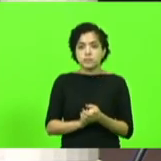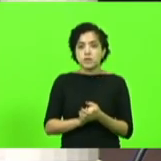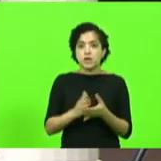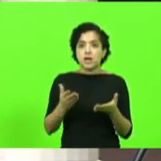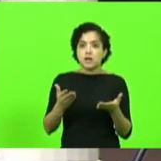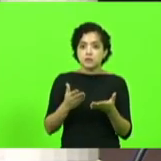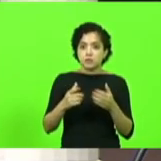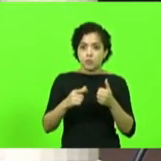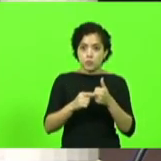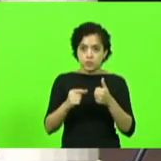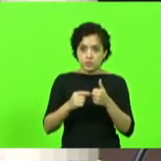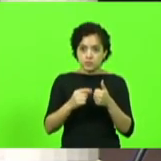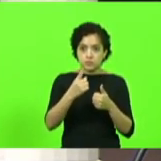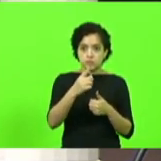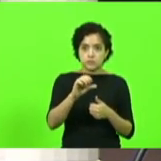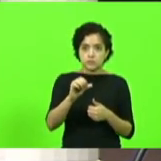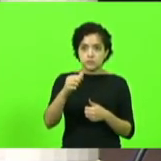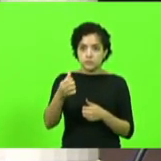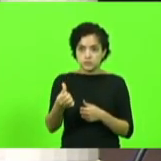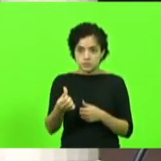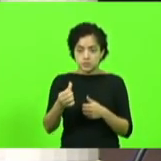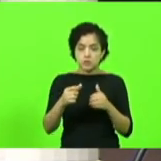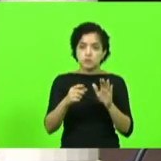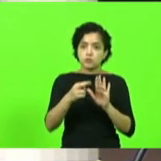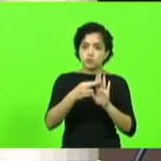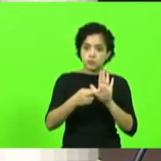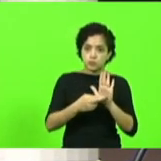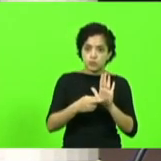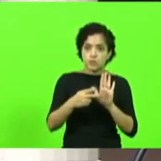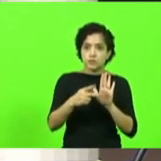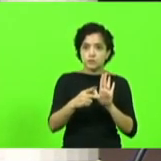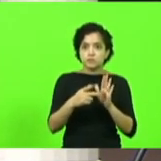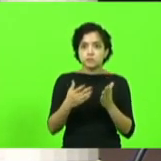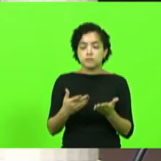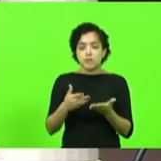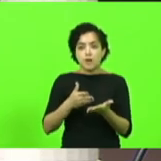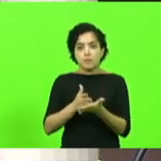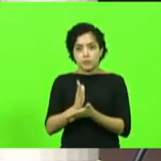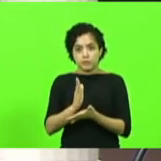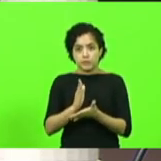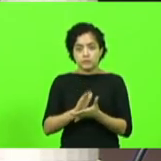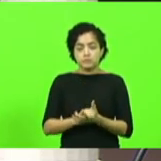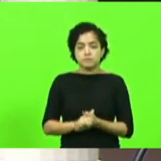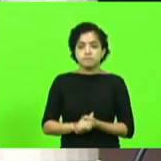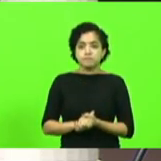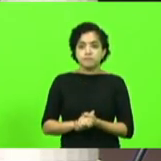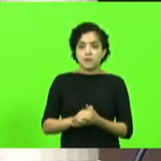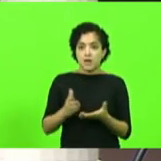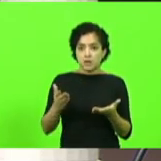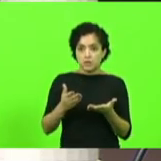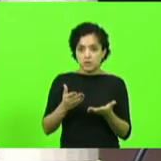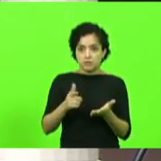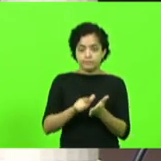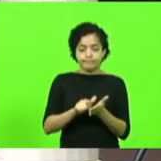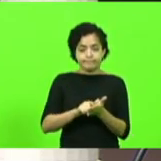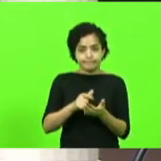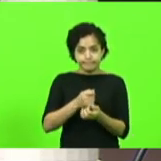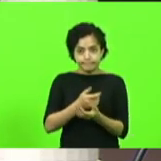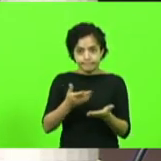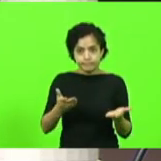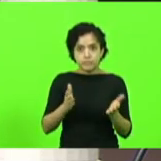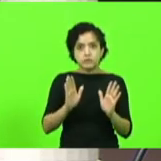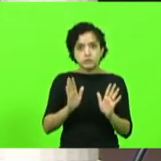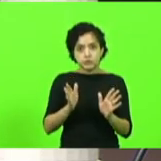artigo 106 do Regimento Interno, duas por aprovado. A distribuição do expediente já foi